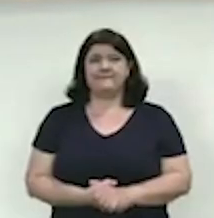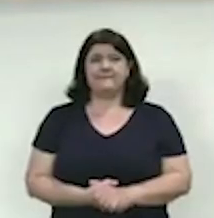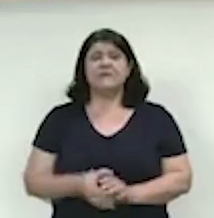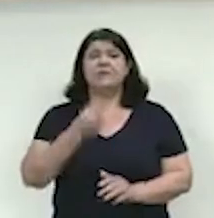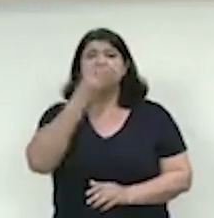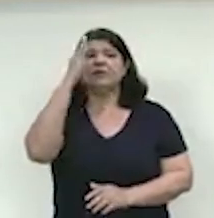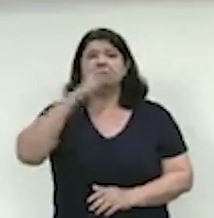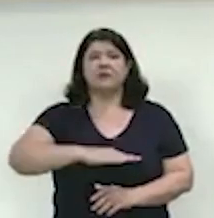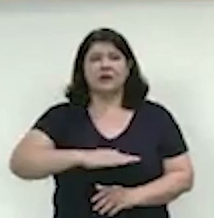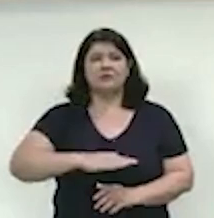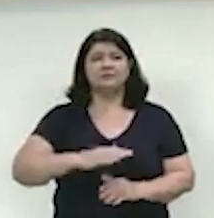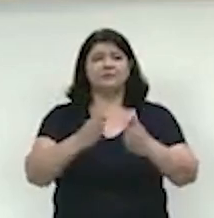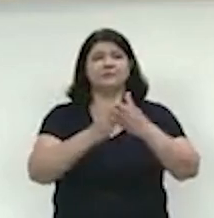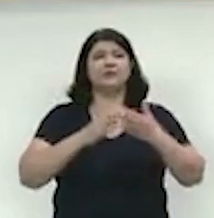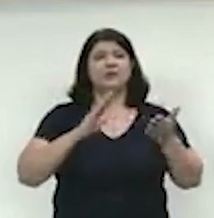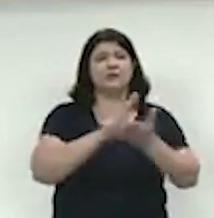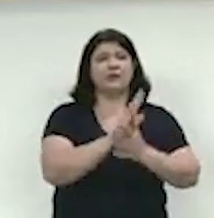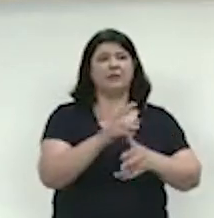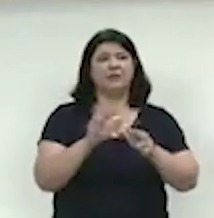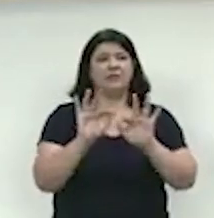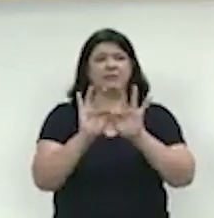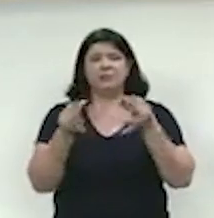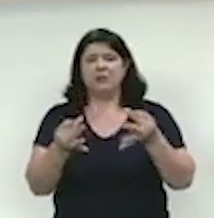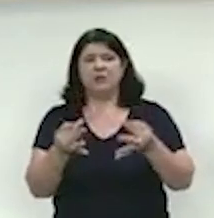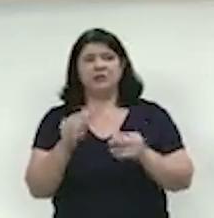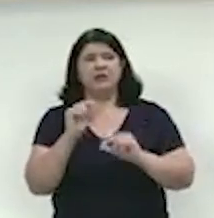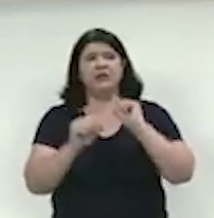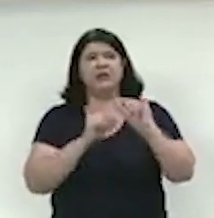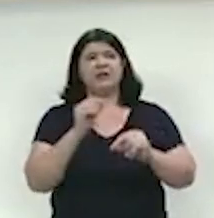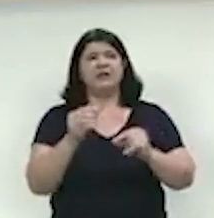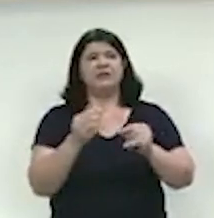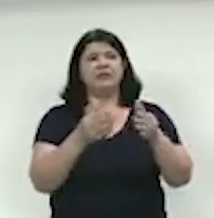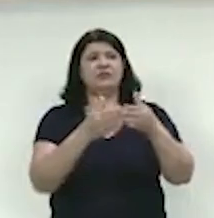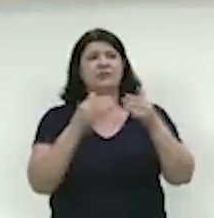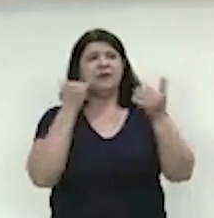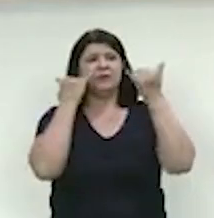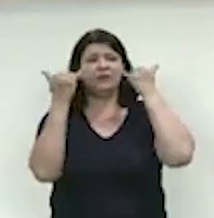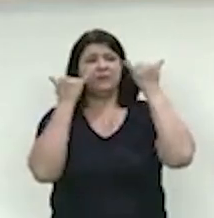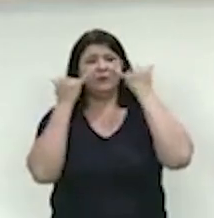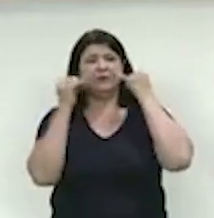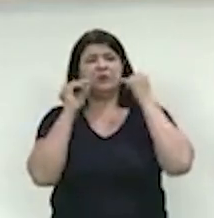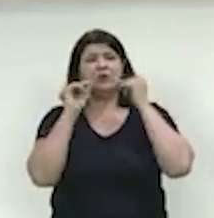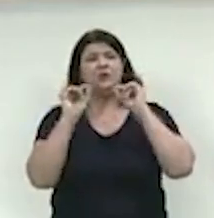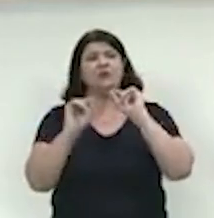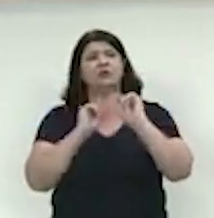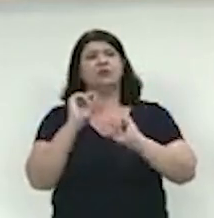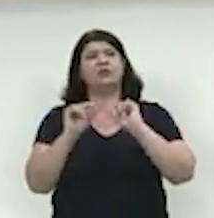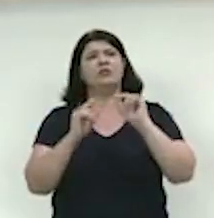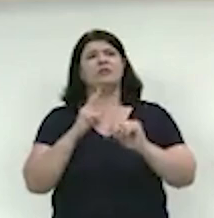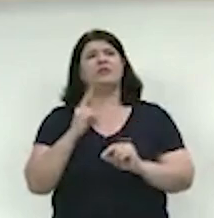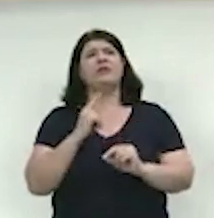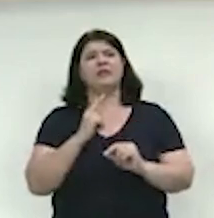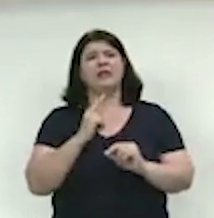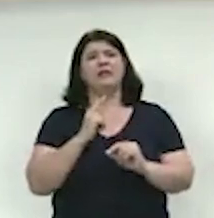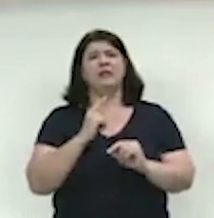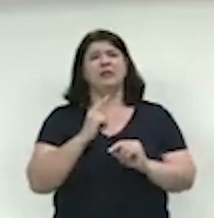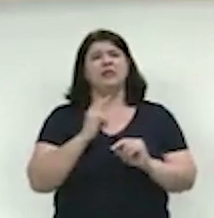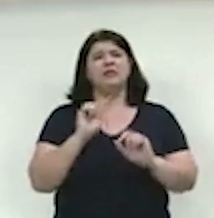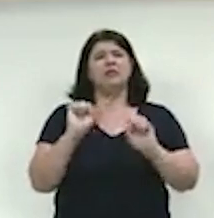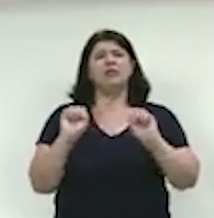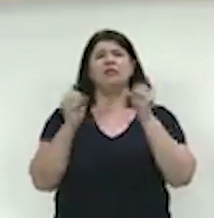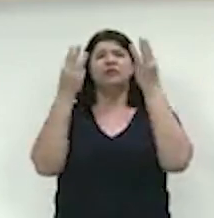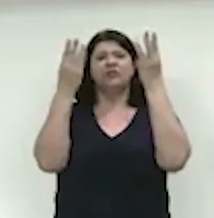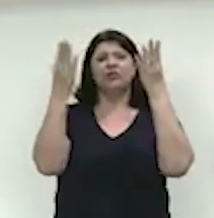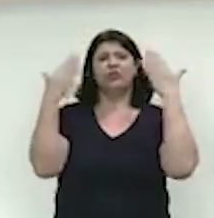Boa tarde. É um requerimento muito simples, que a gente pede informações em relação à realização da Estação Verão Show. É